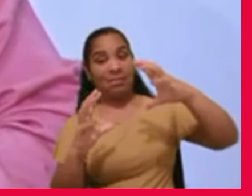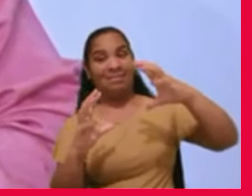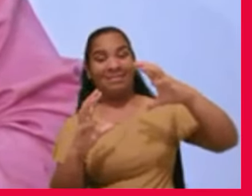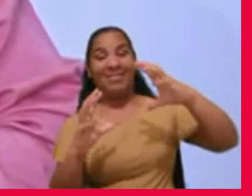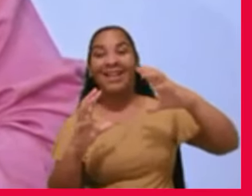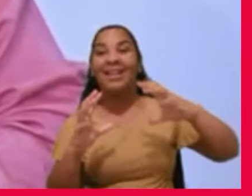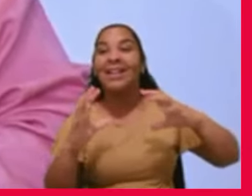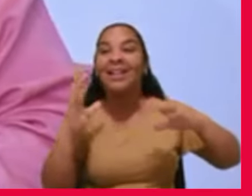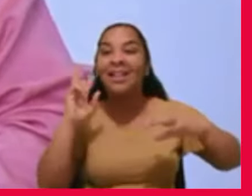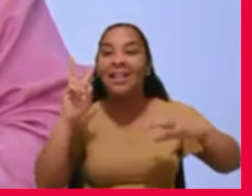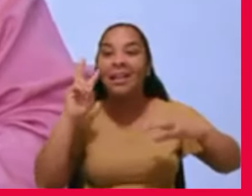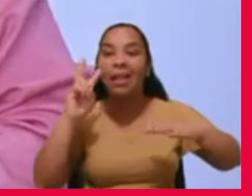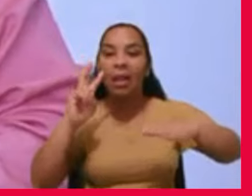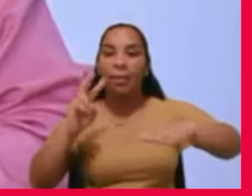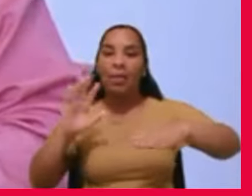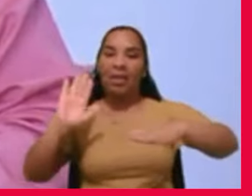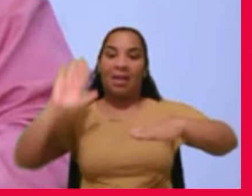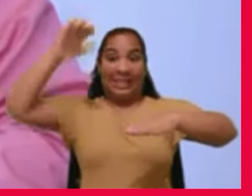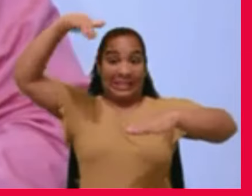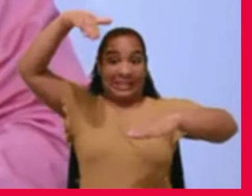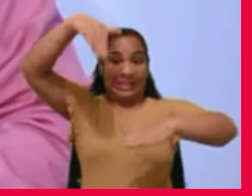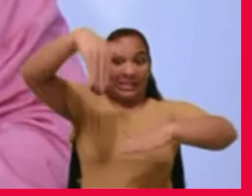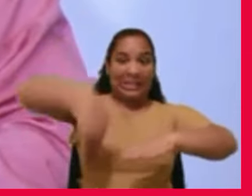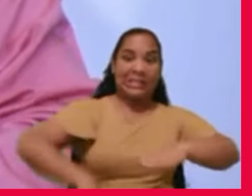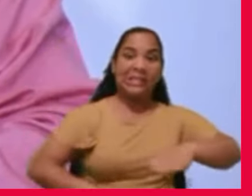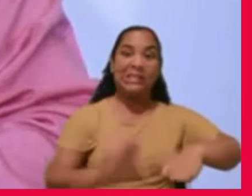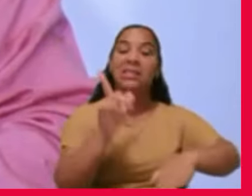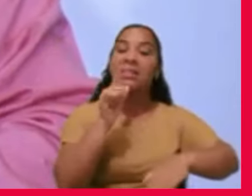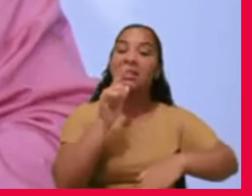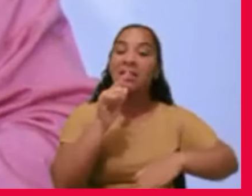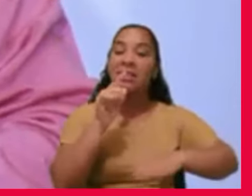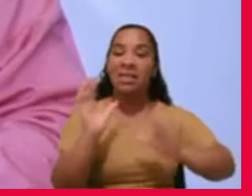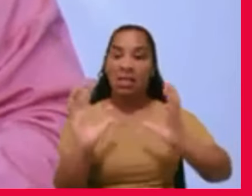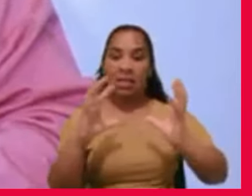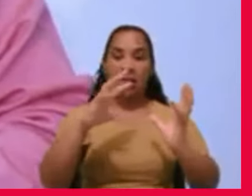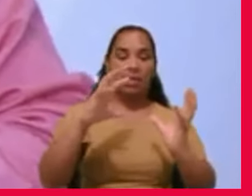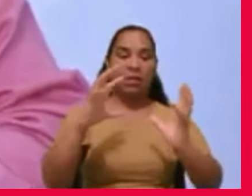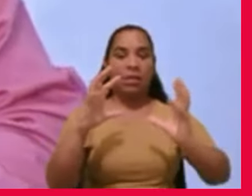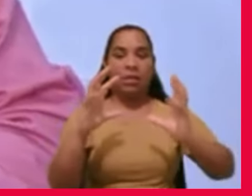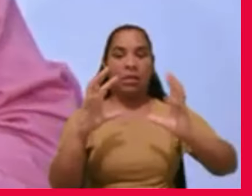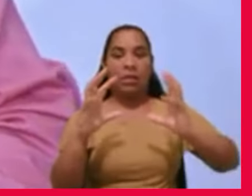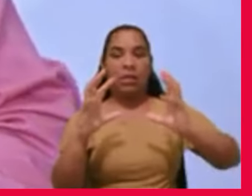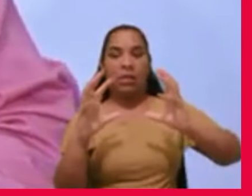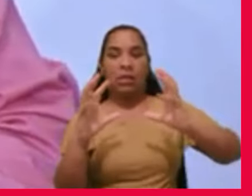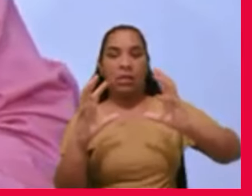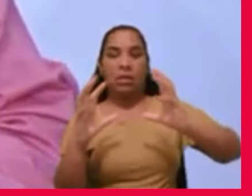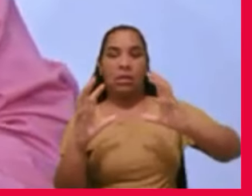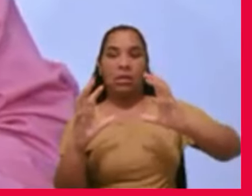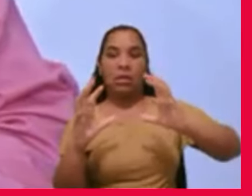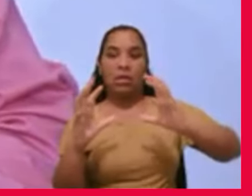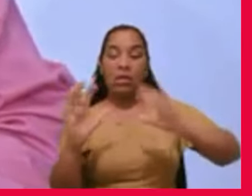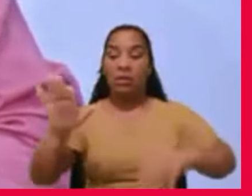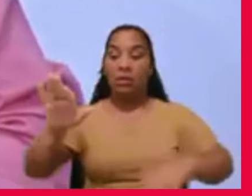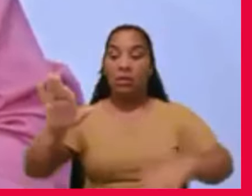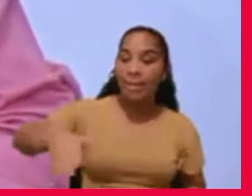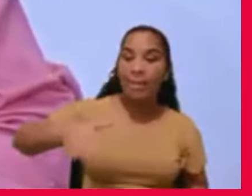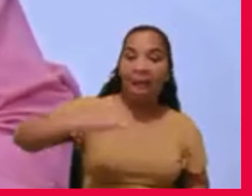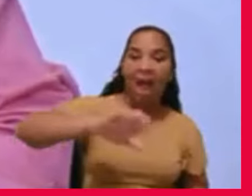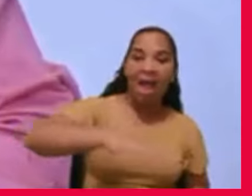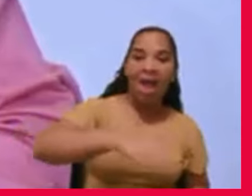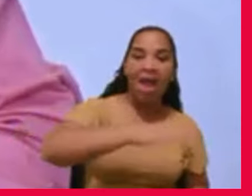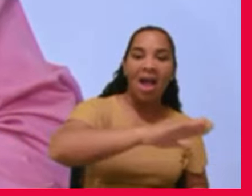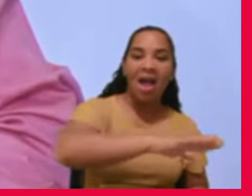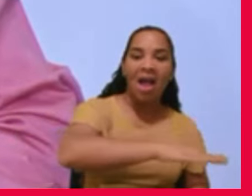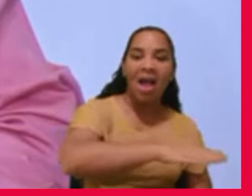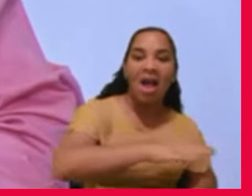Oriente, ela passou a ter 18 graus. então as marés se tornaram mais altas, o